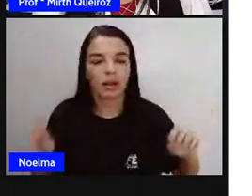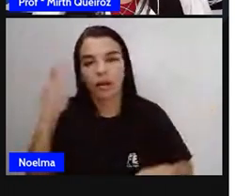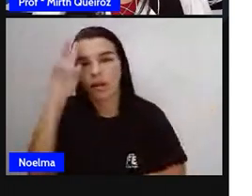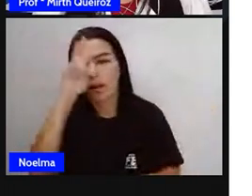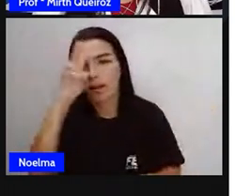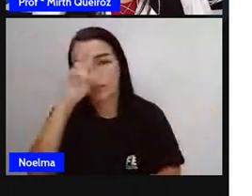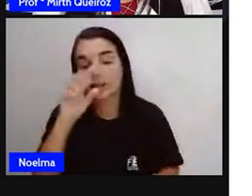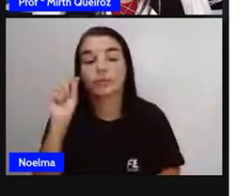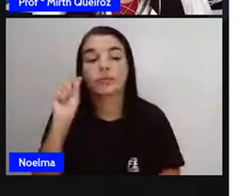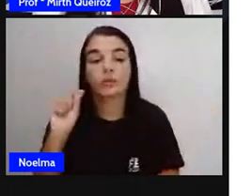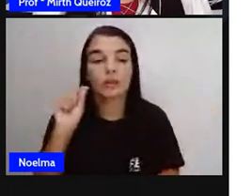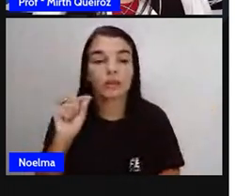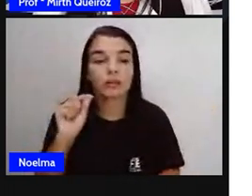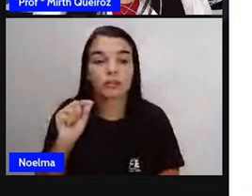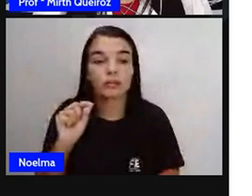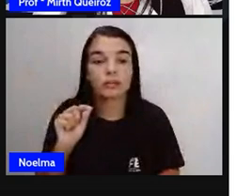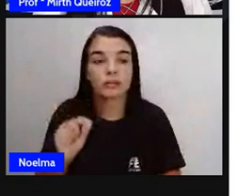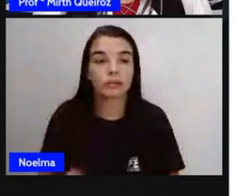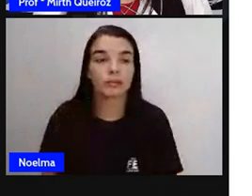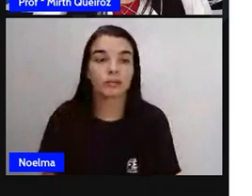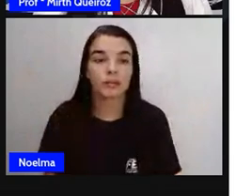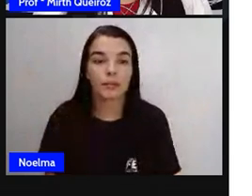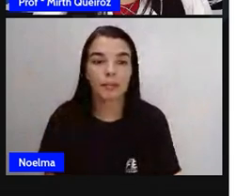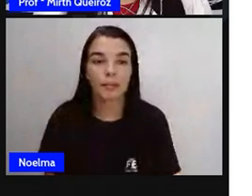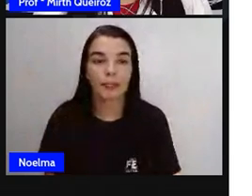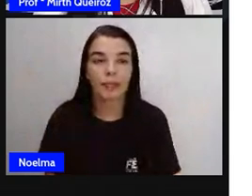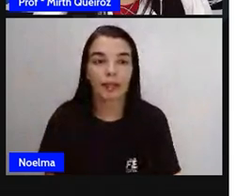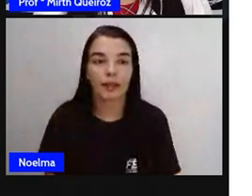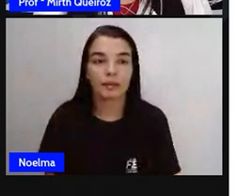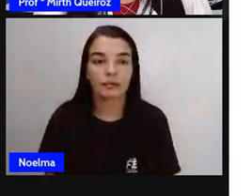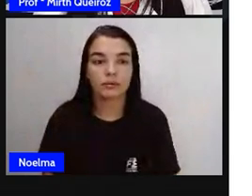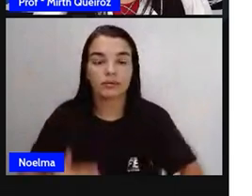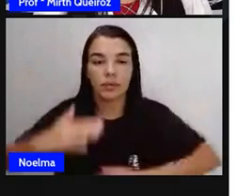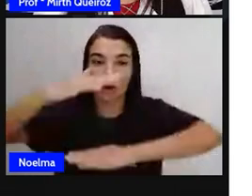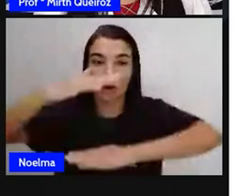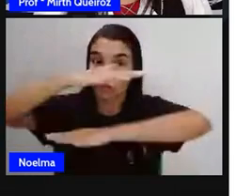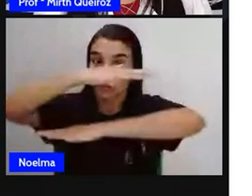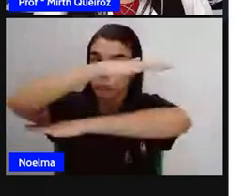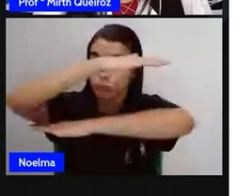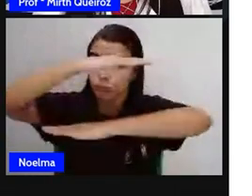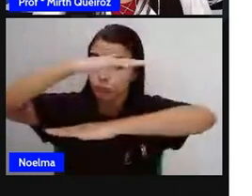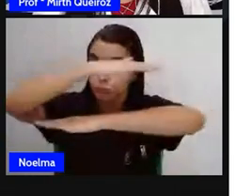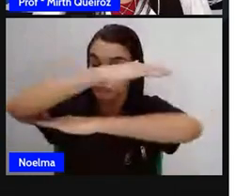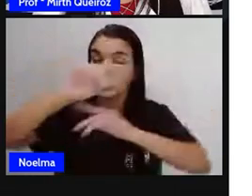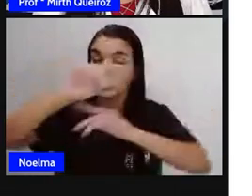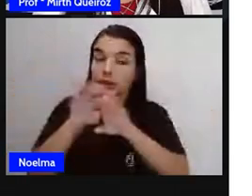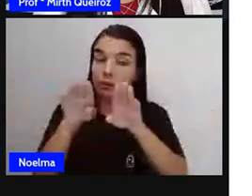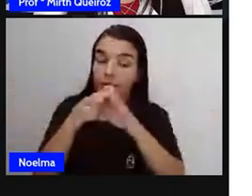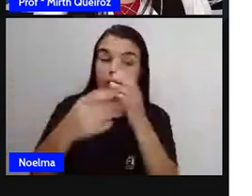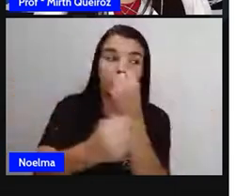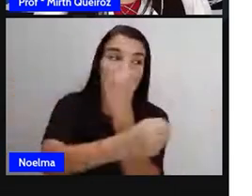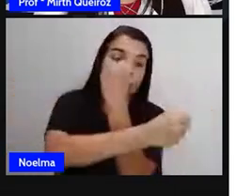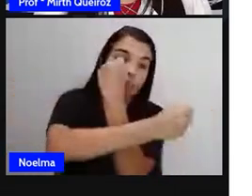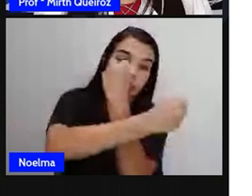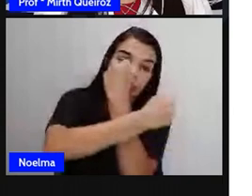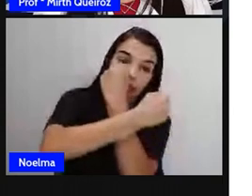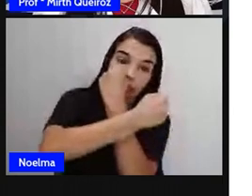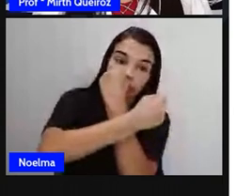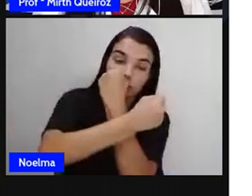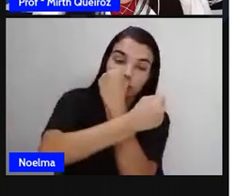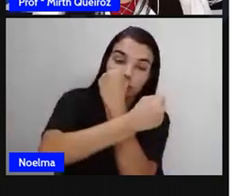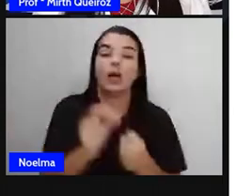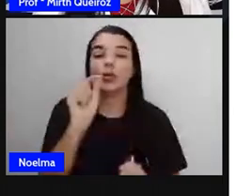Lembrando o que é uma reta paralela e o que é uma perpendicular.